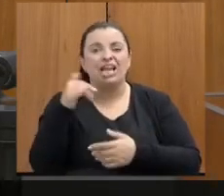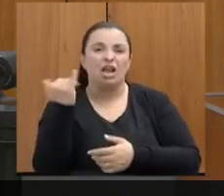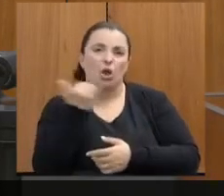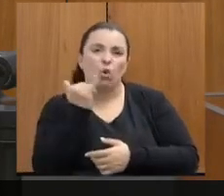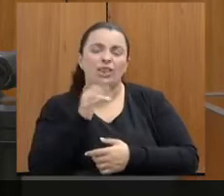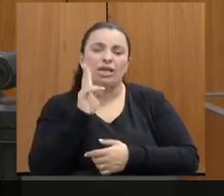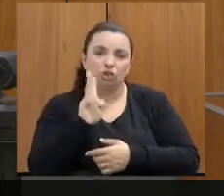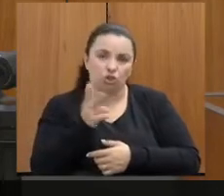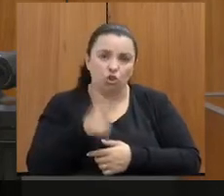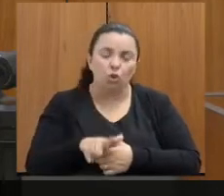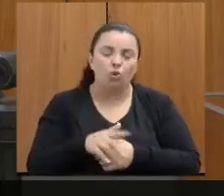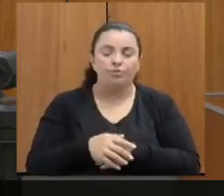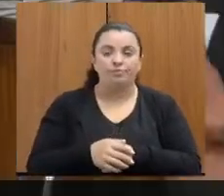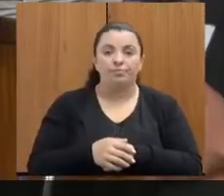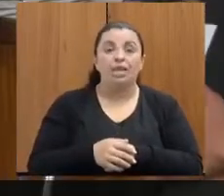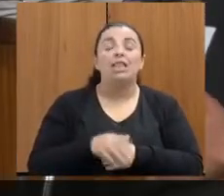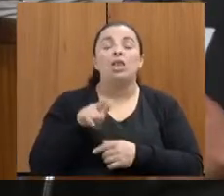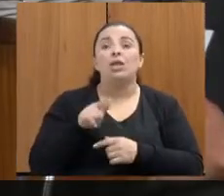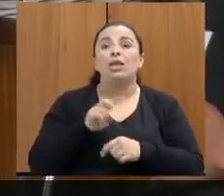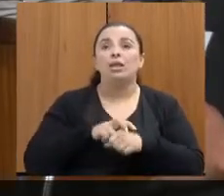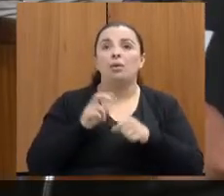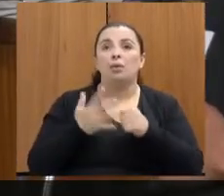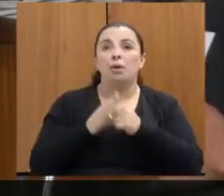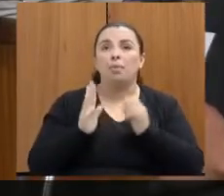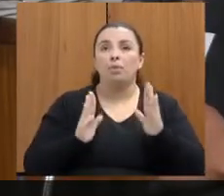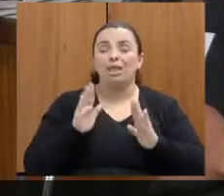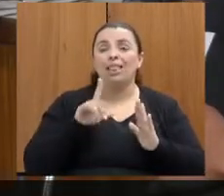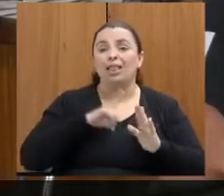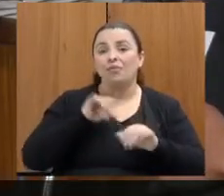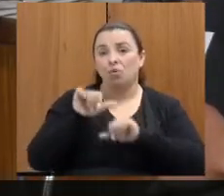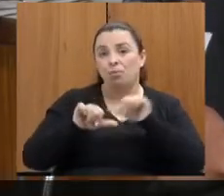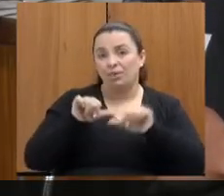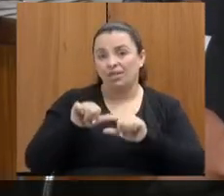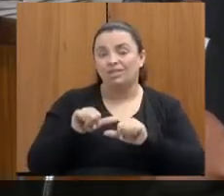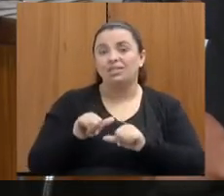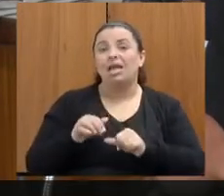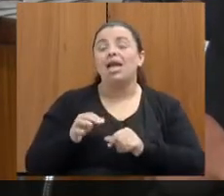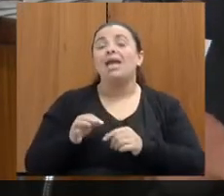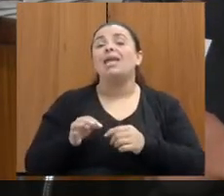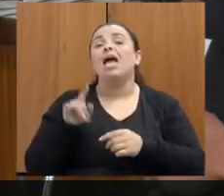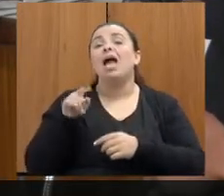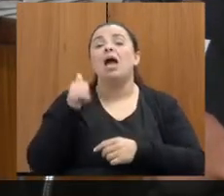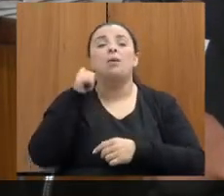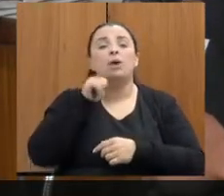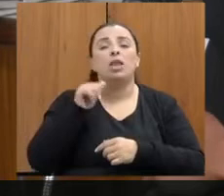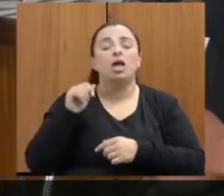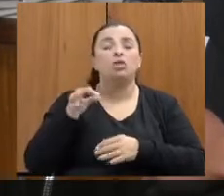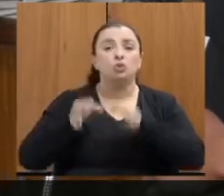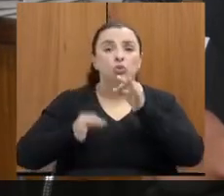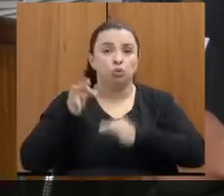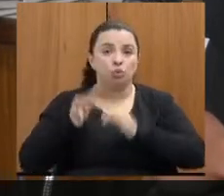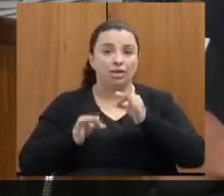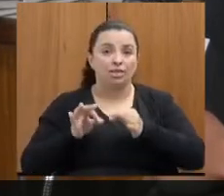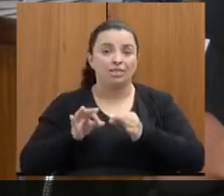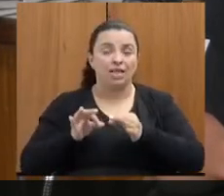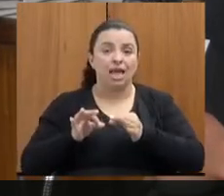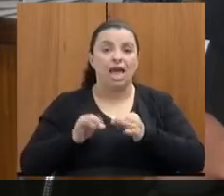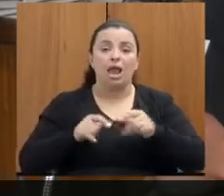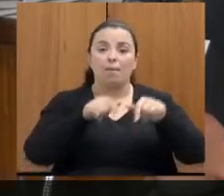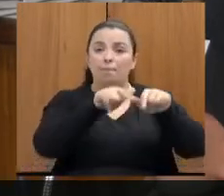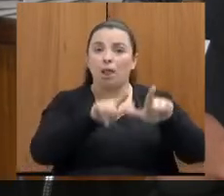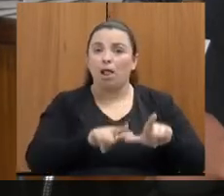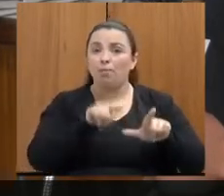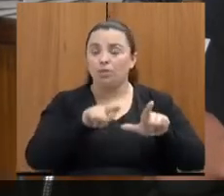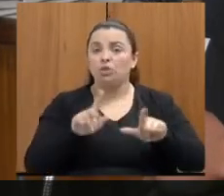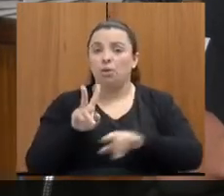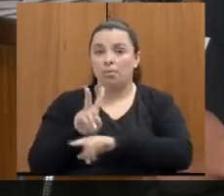pandemia que foi o seguinte, a juíza começou a deferir as medidas protetivas só com base no REDS. Então, a gente passou a fazer um REDS que a gente já